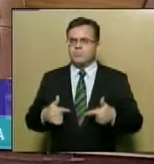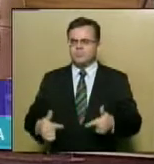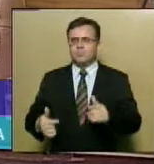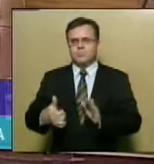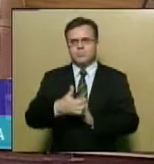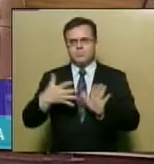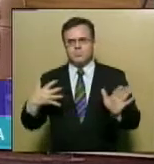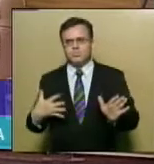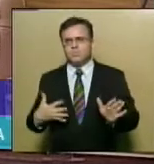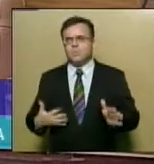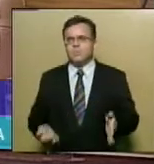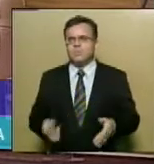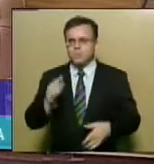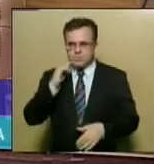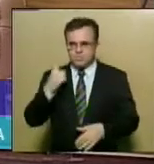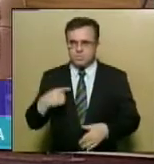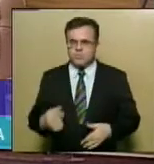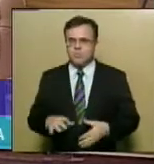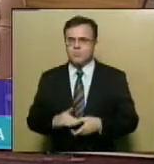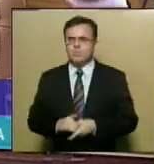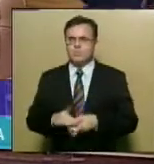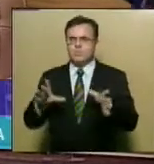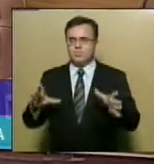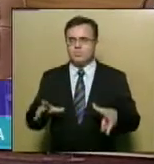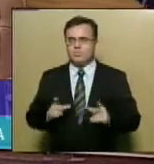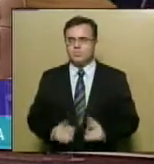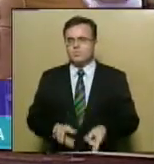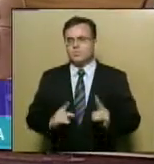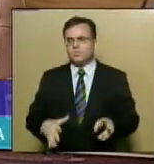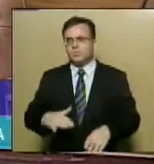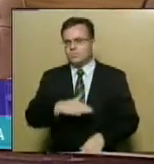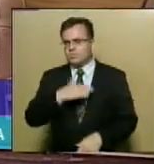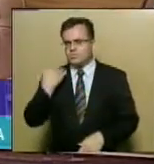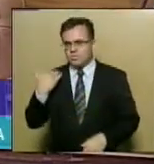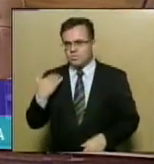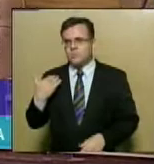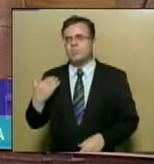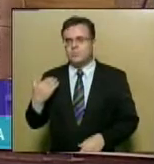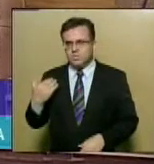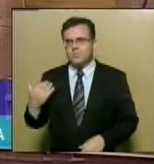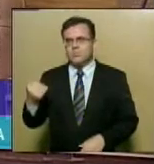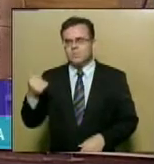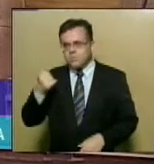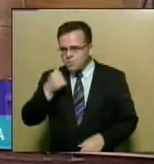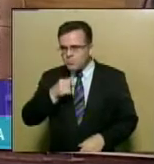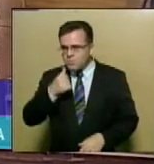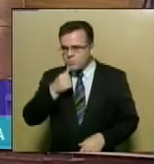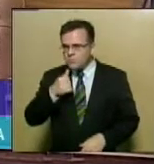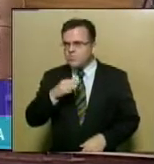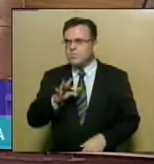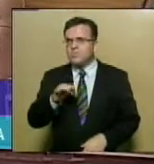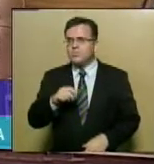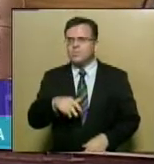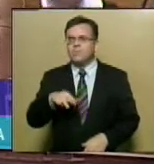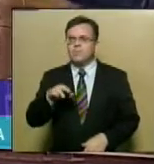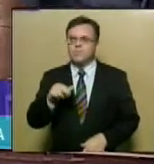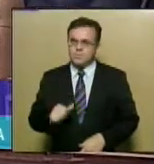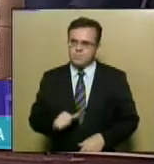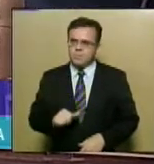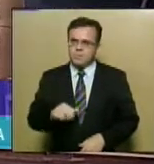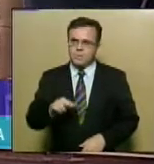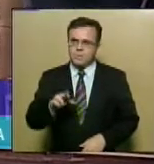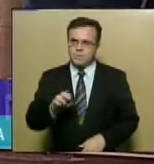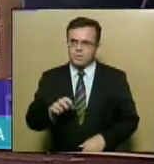Advocacia pela Democracia, pelo falecimento da ilustríssima senhora Tâmara Regina da Silva